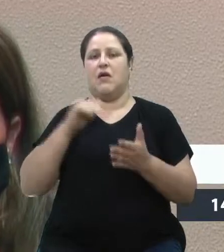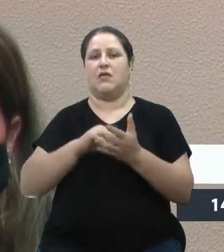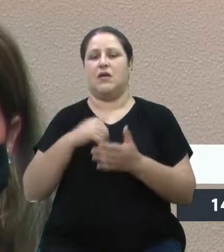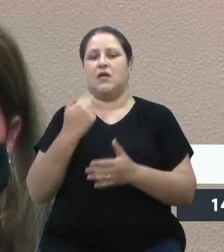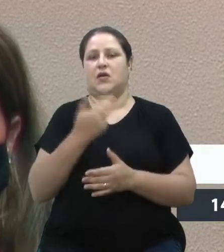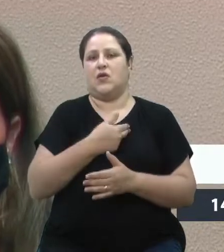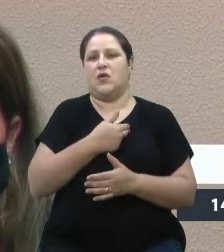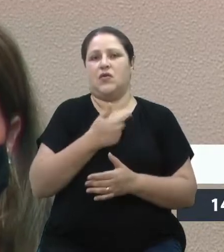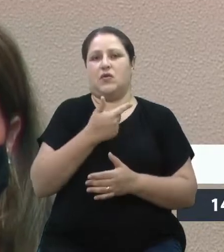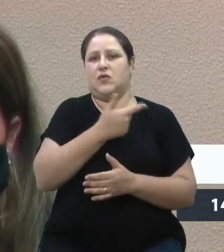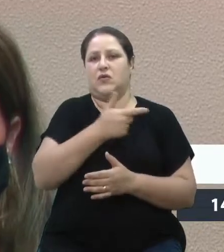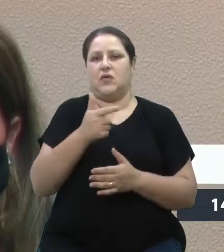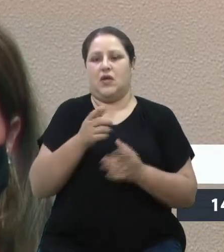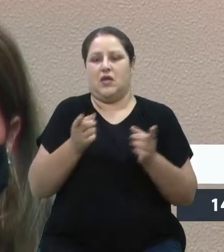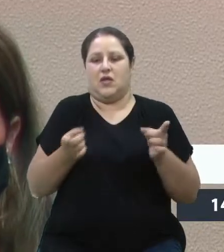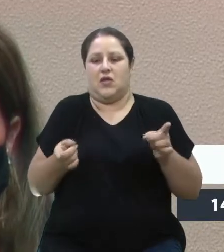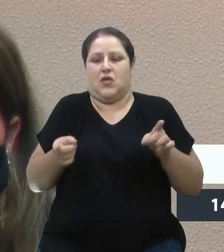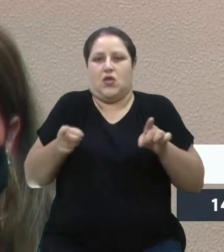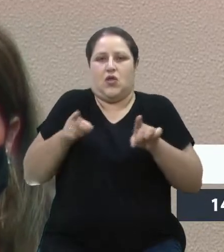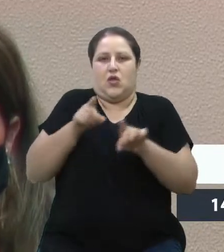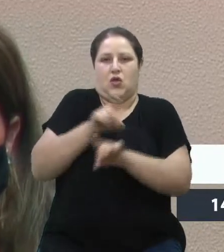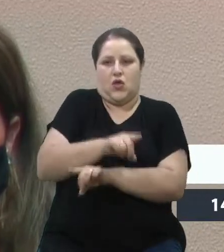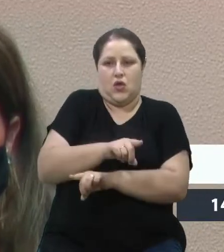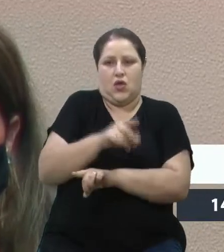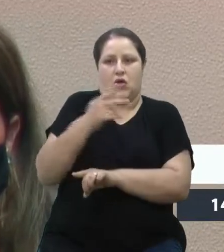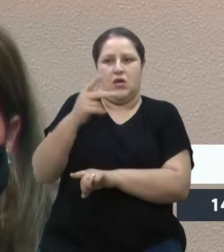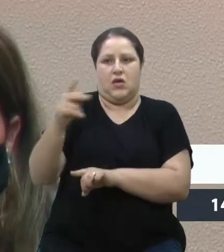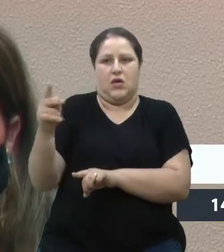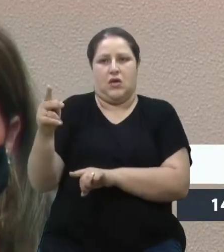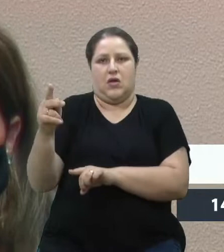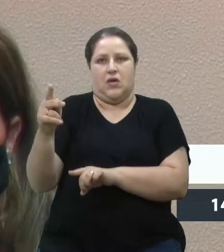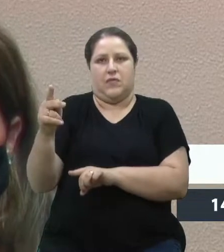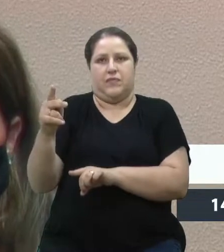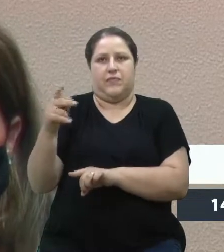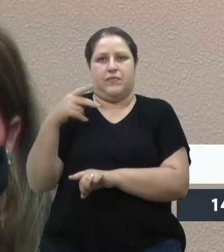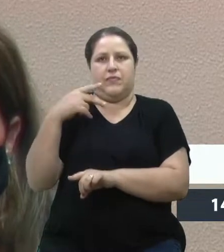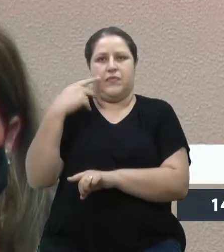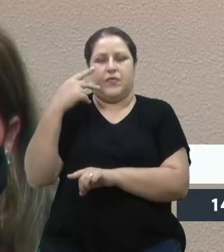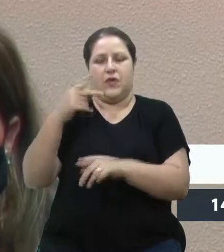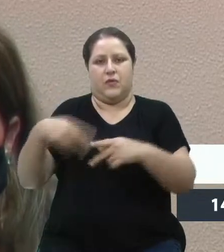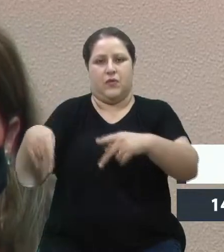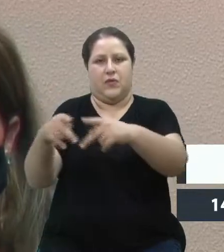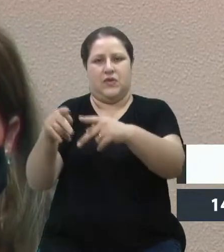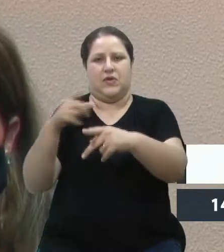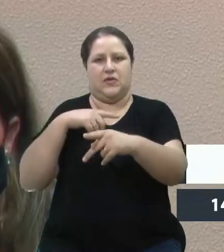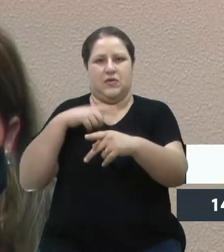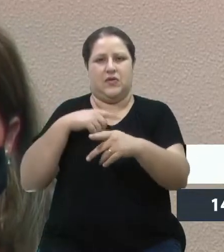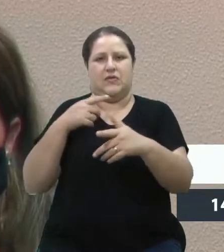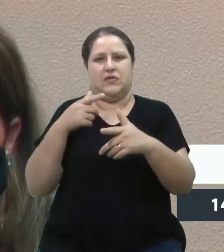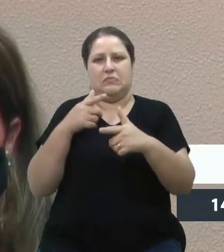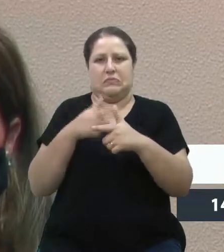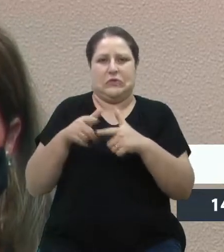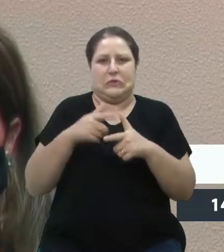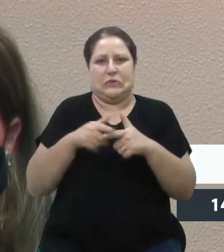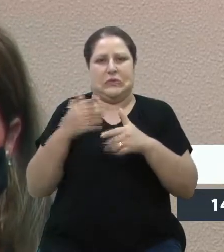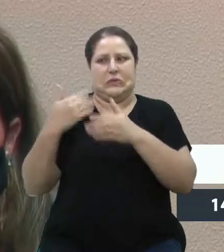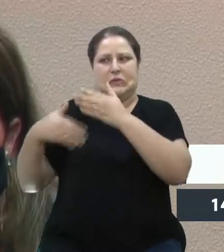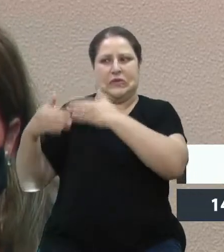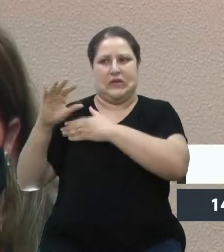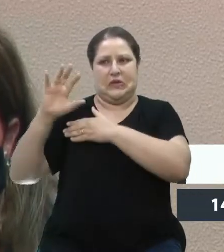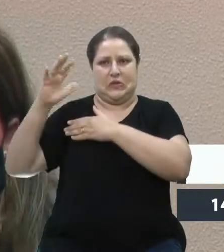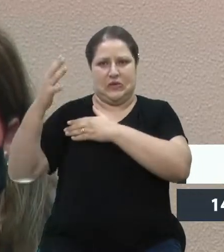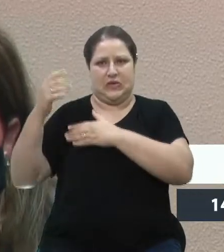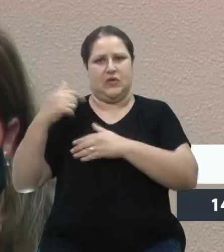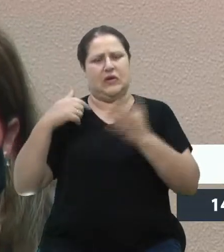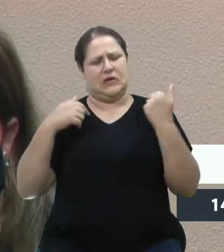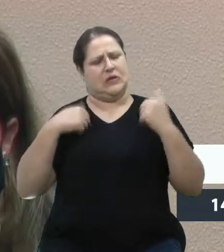inverter para a população aquele dilema que passou-se ali atrás. Eu também tinha